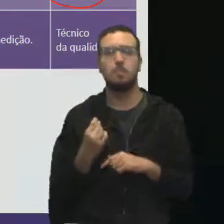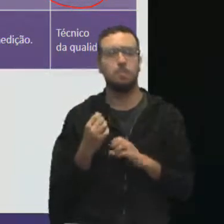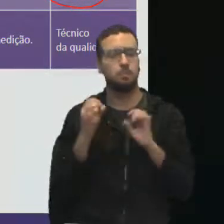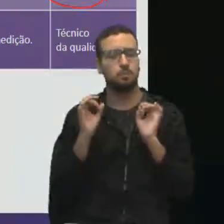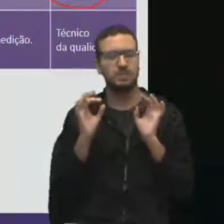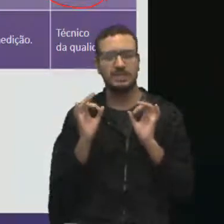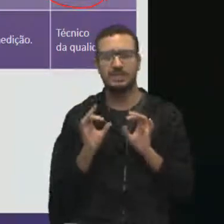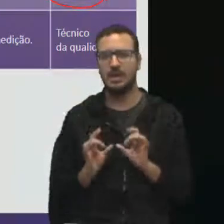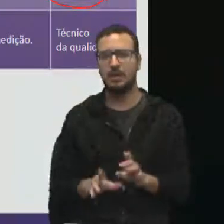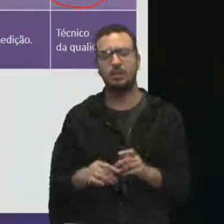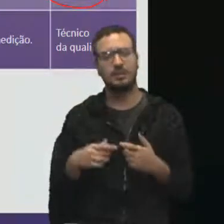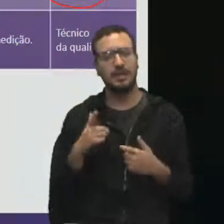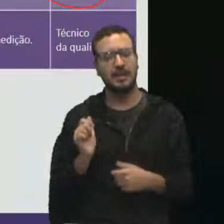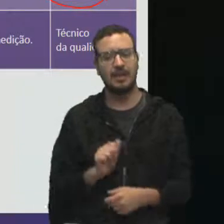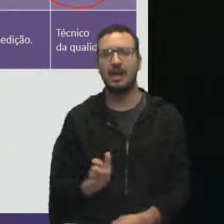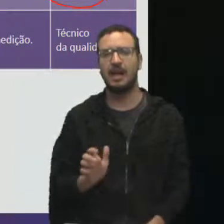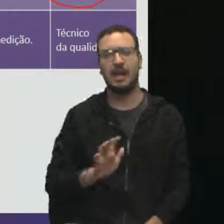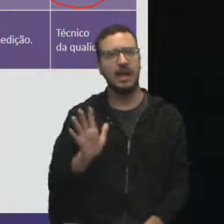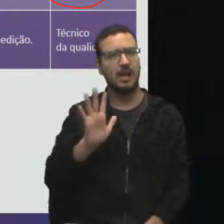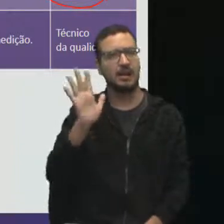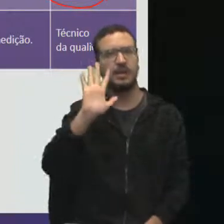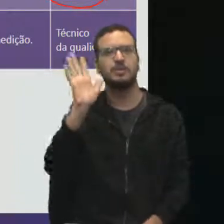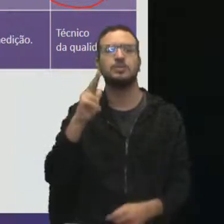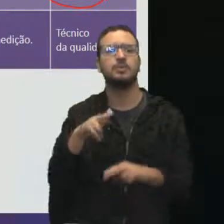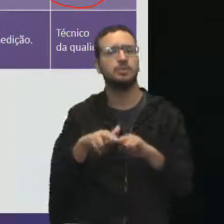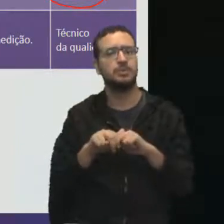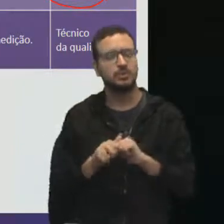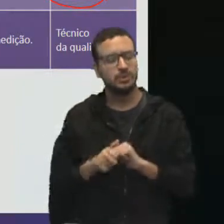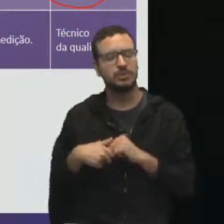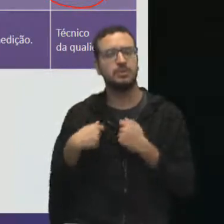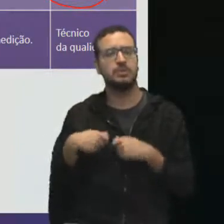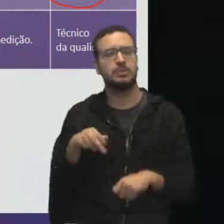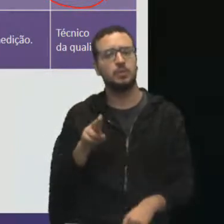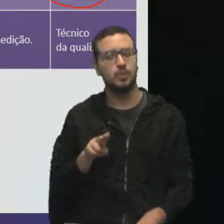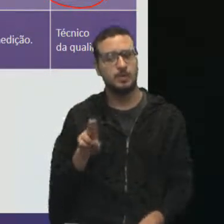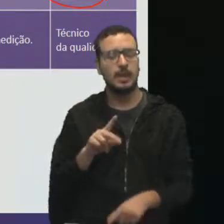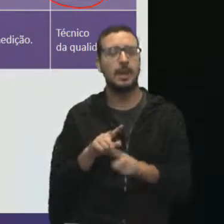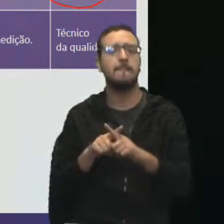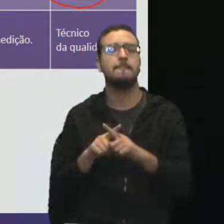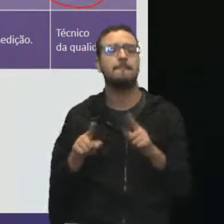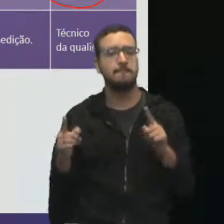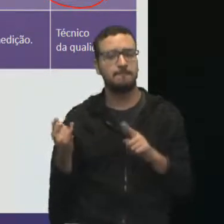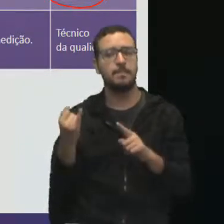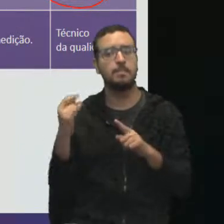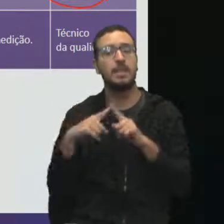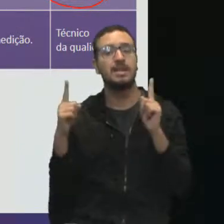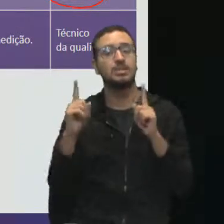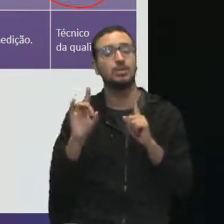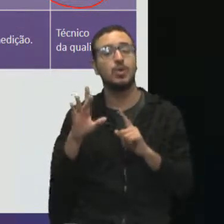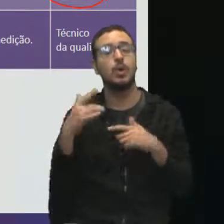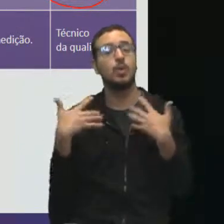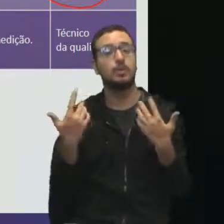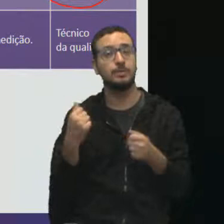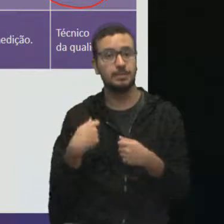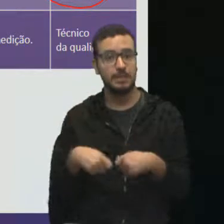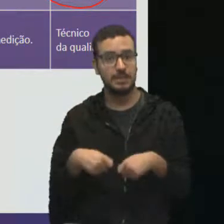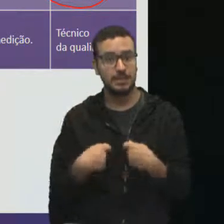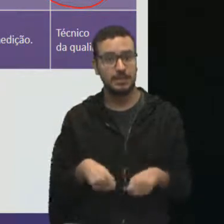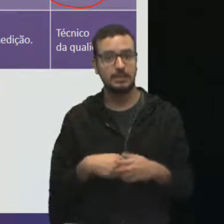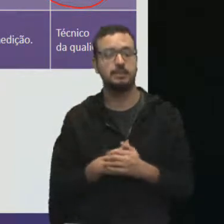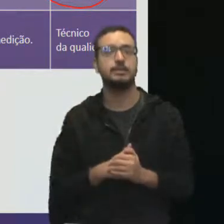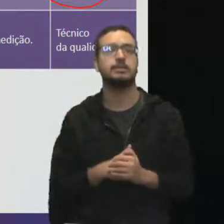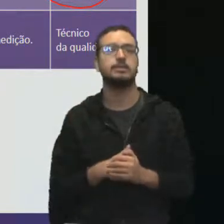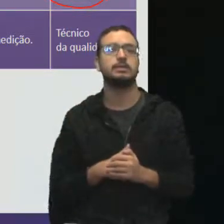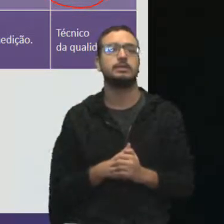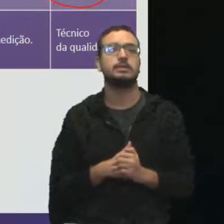e muito caro. Então, a gente vai aplicar, vai usar, é muito importante, mas quando necessário. E as três